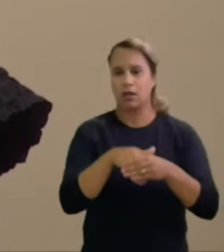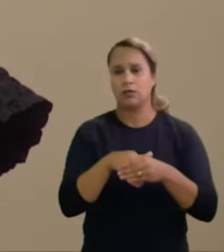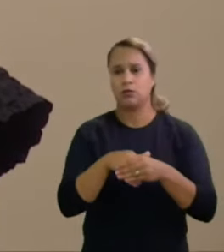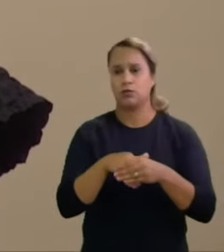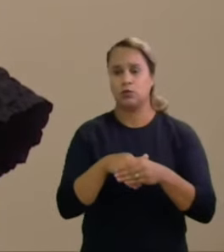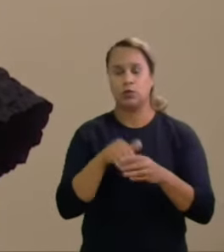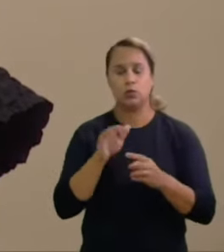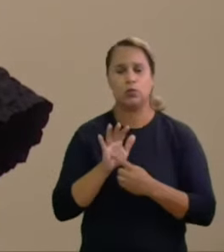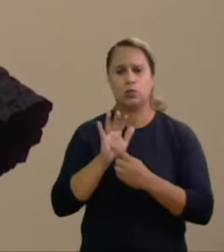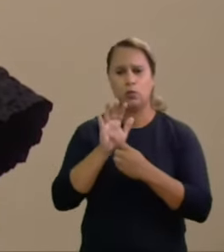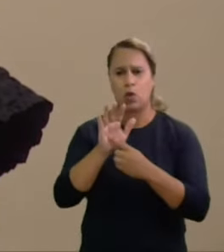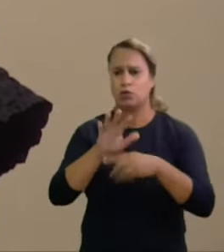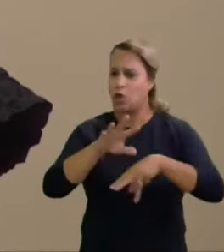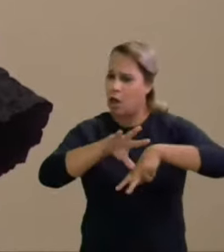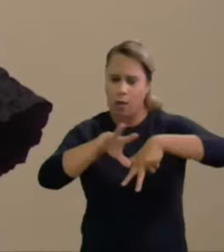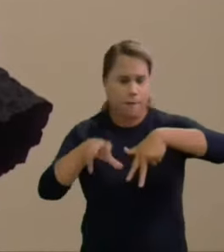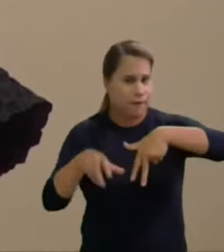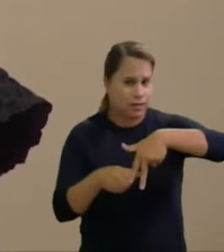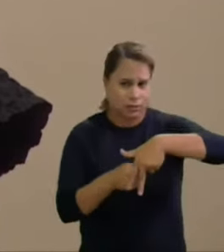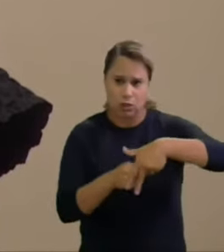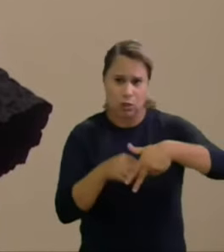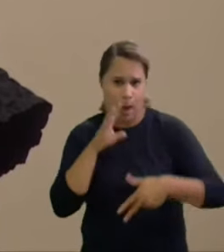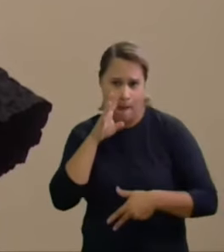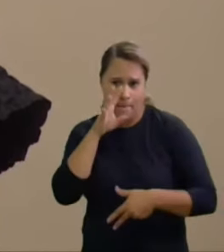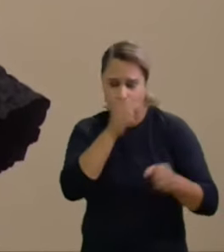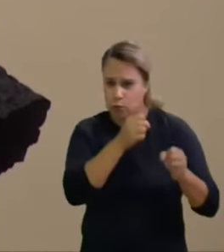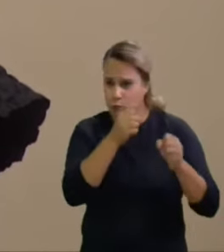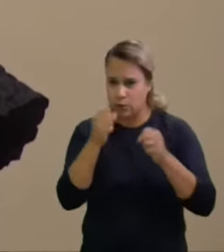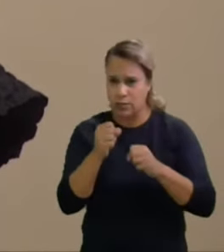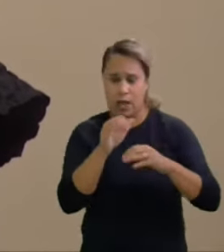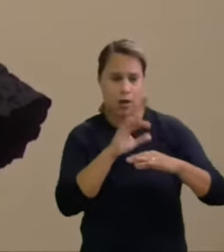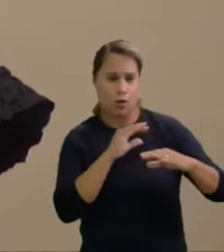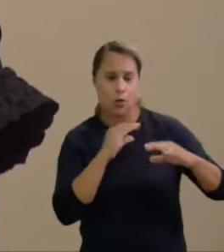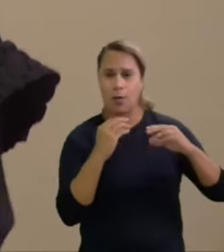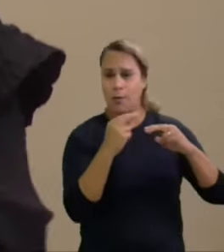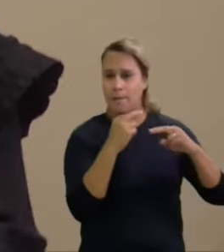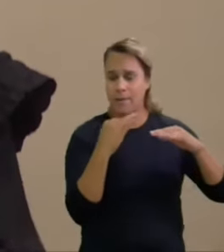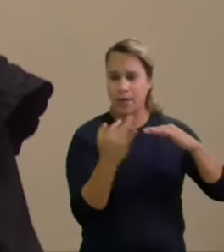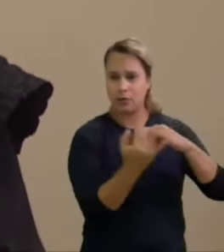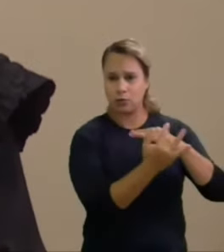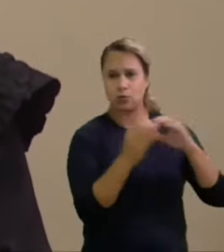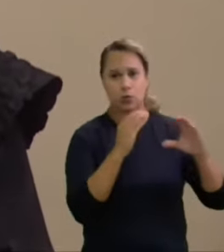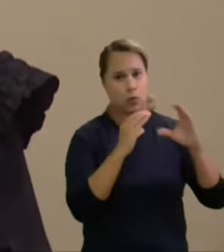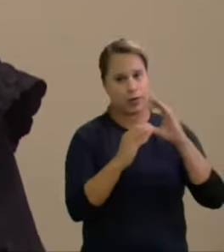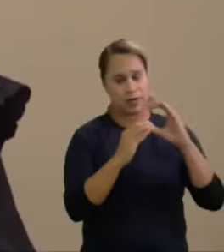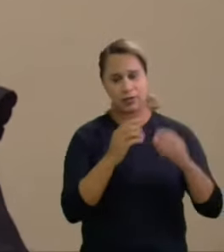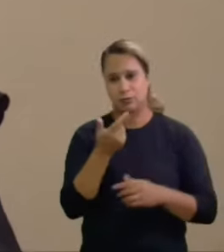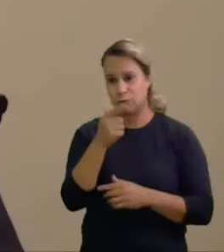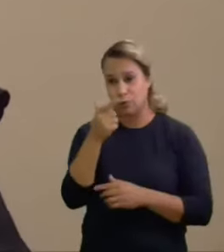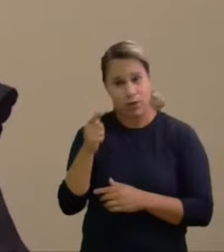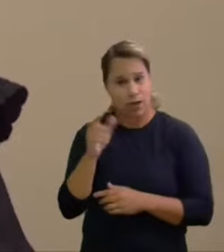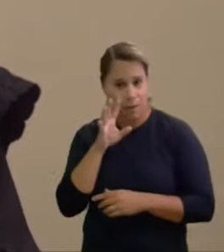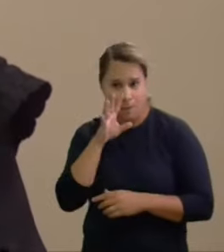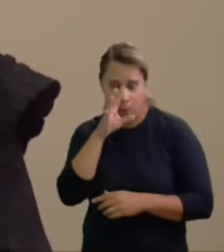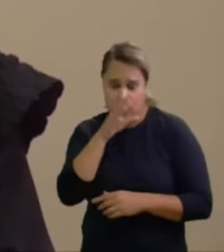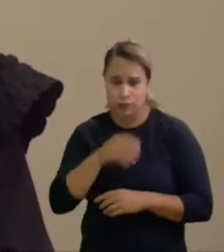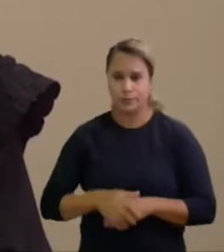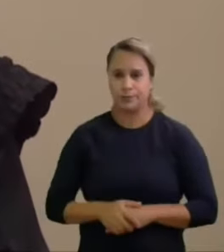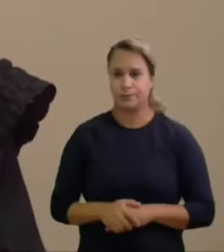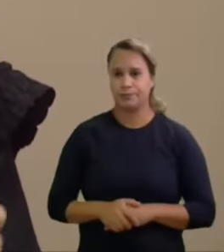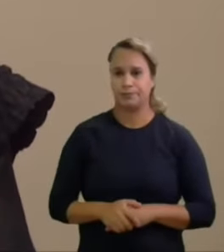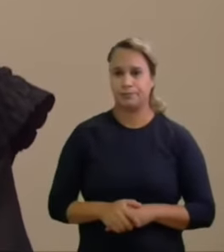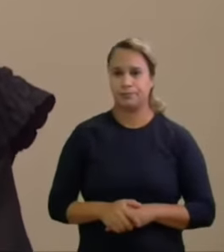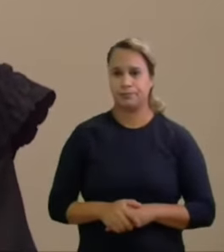corrupção eleitoral ou abuso de poder nos meios de comunicação reside nesse aspecto aqui eu faço gostaria de